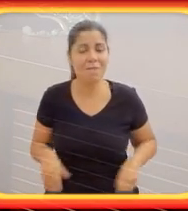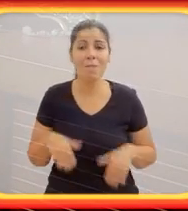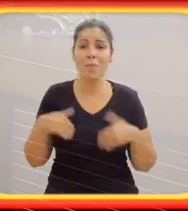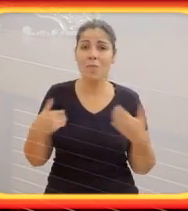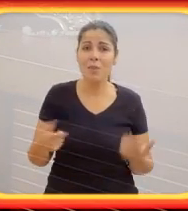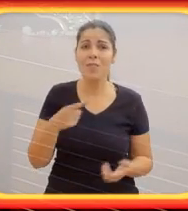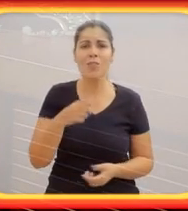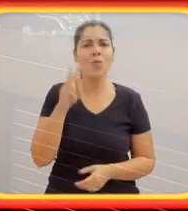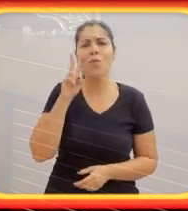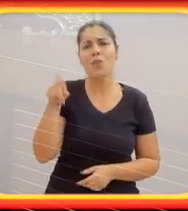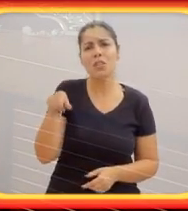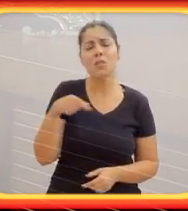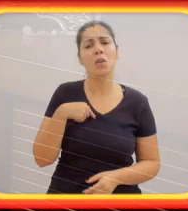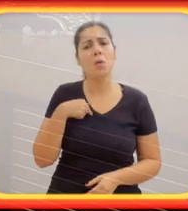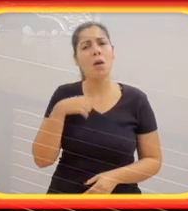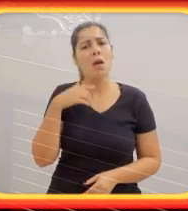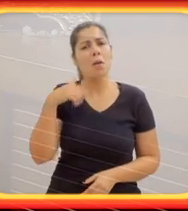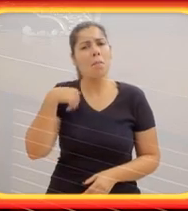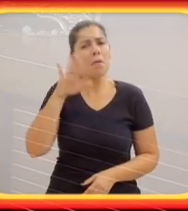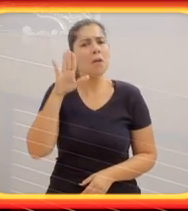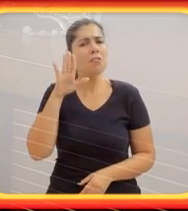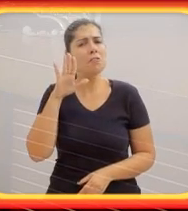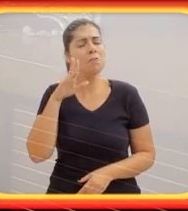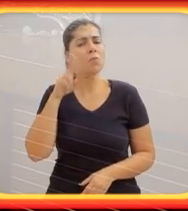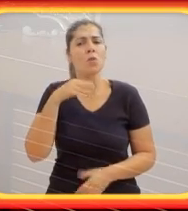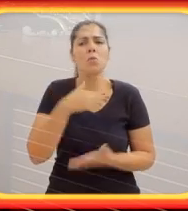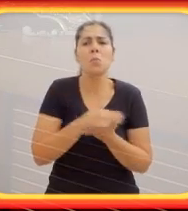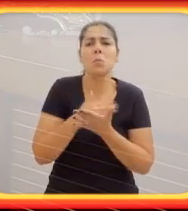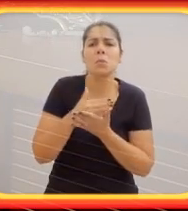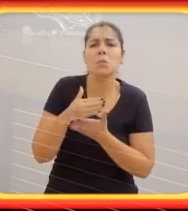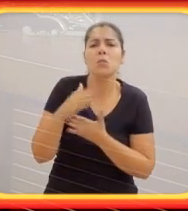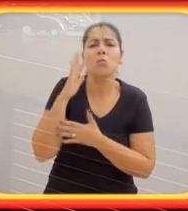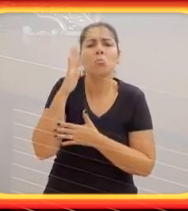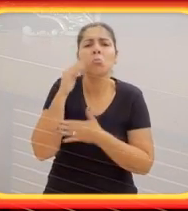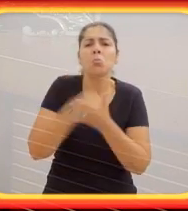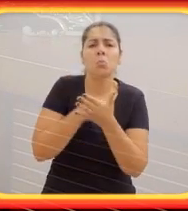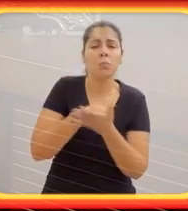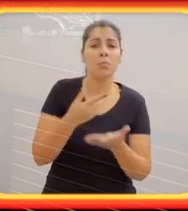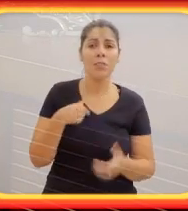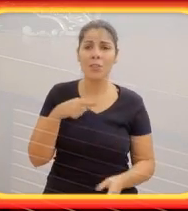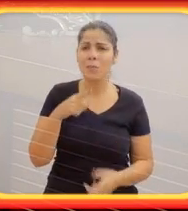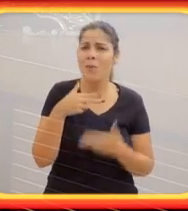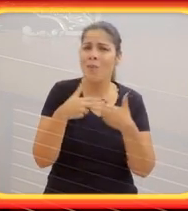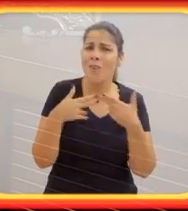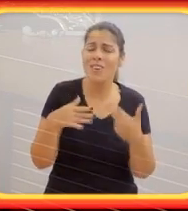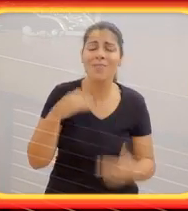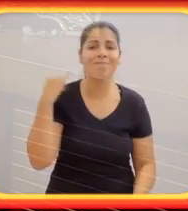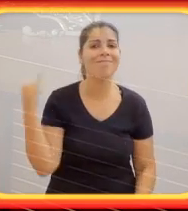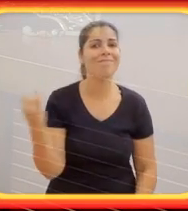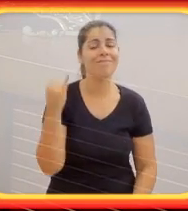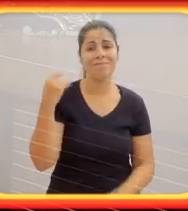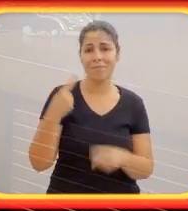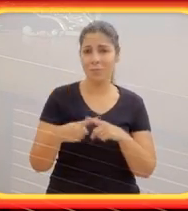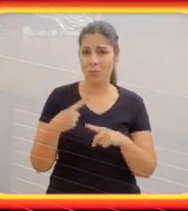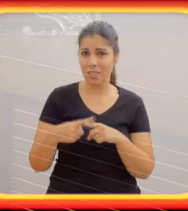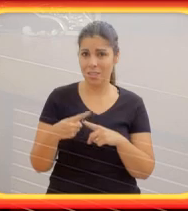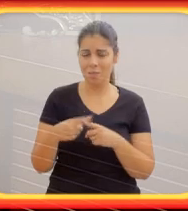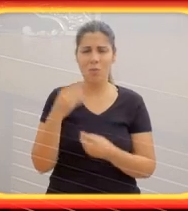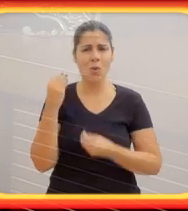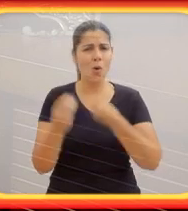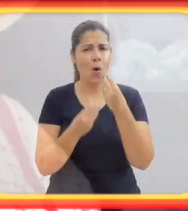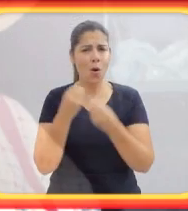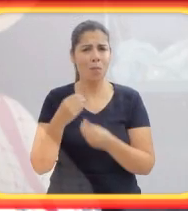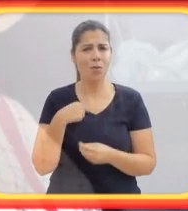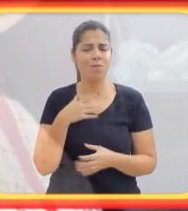Mãe, a mãe, você vai correr com as mães. Correr, Saulo. Lógico, mãe, toca a cadeira com força. Então, ele não via isso.